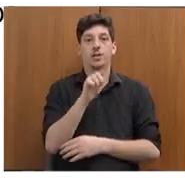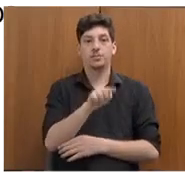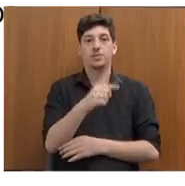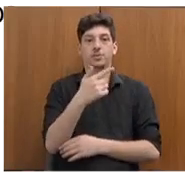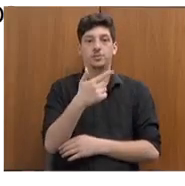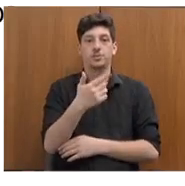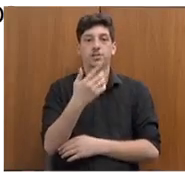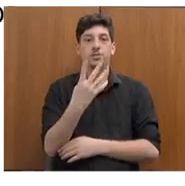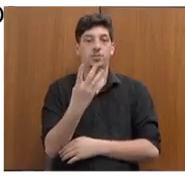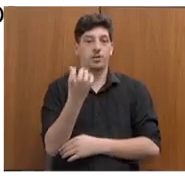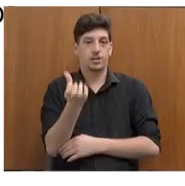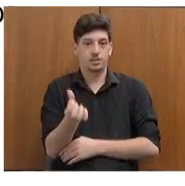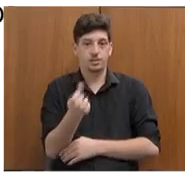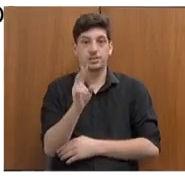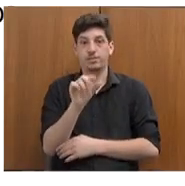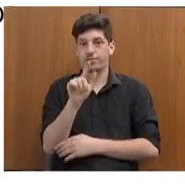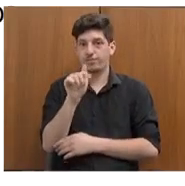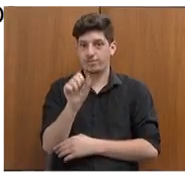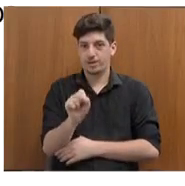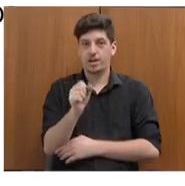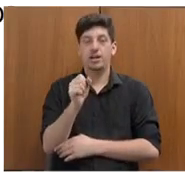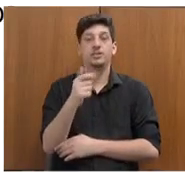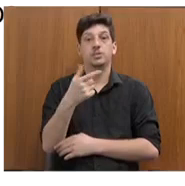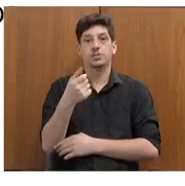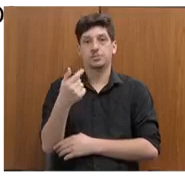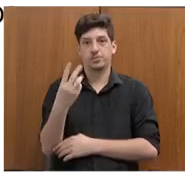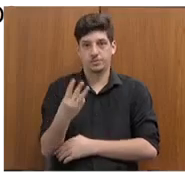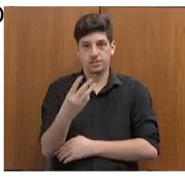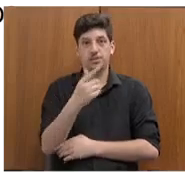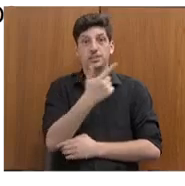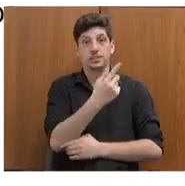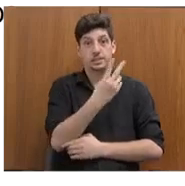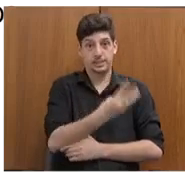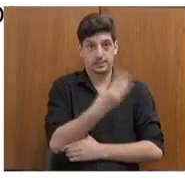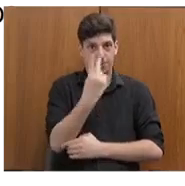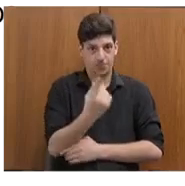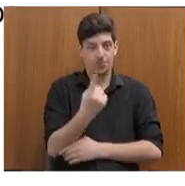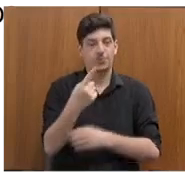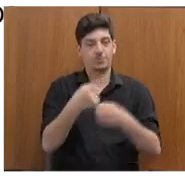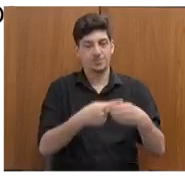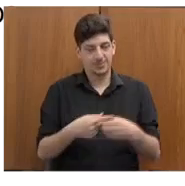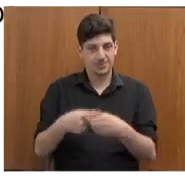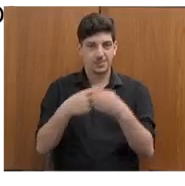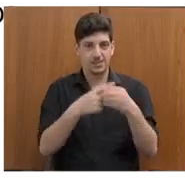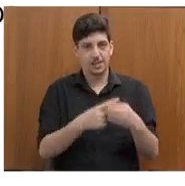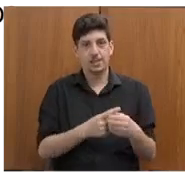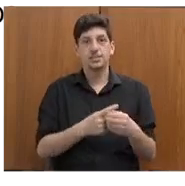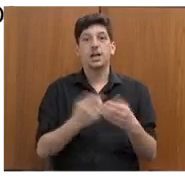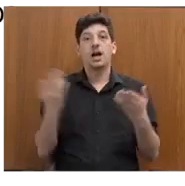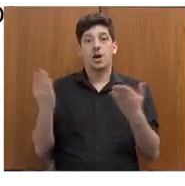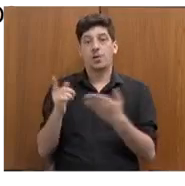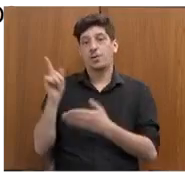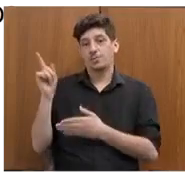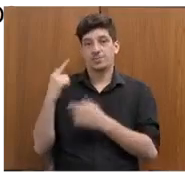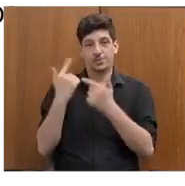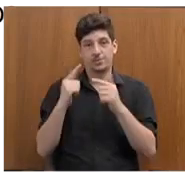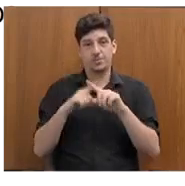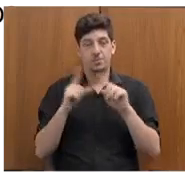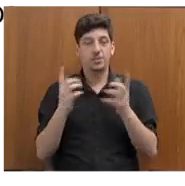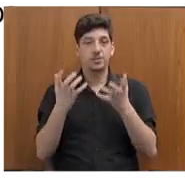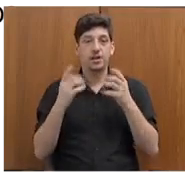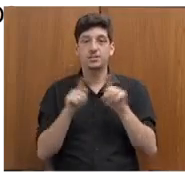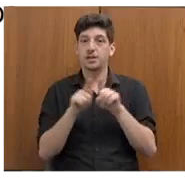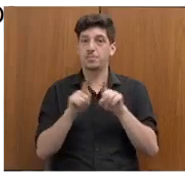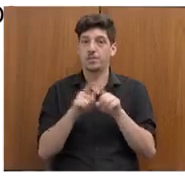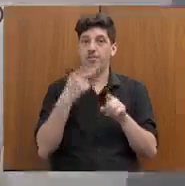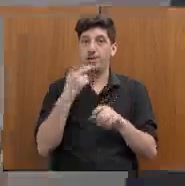vagas disponíveis em 2023, em 31 municípios. Agora, queria... Não estar aqui na apresentação, mas eu gostaria também de fazer